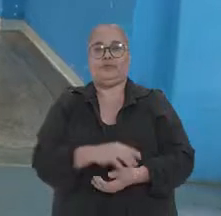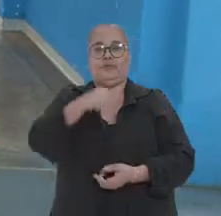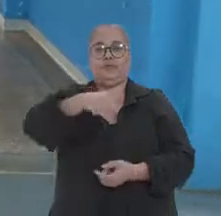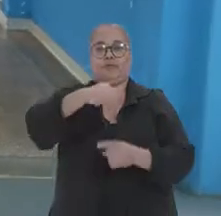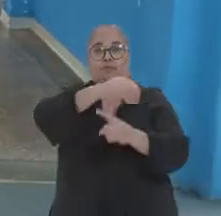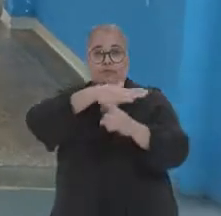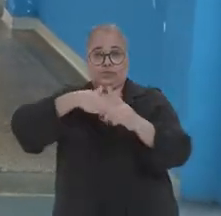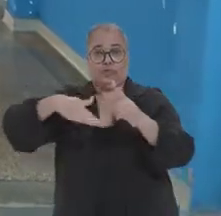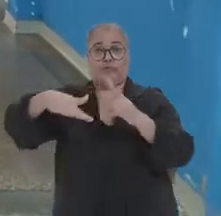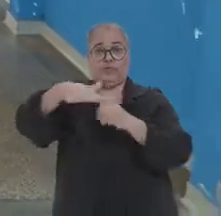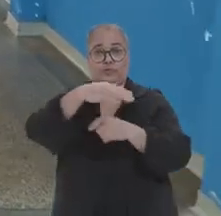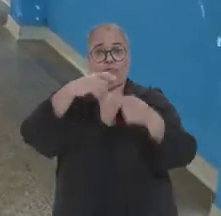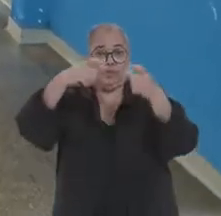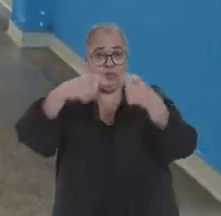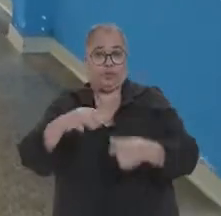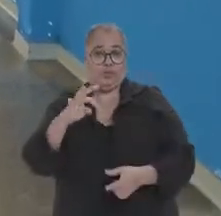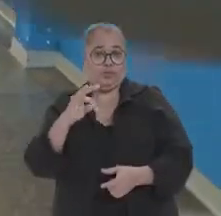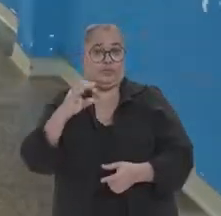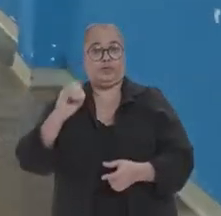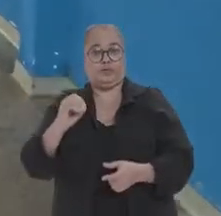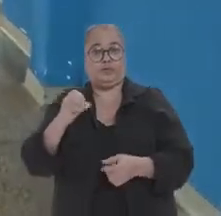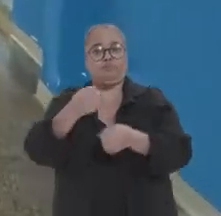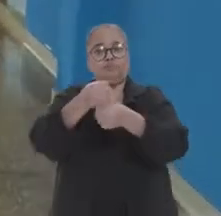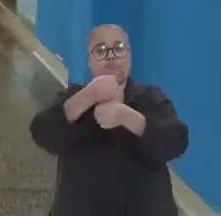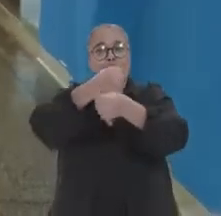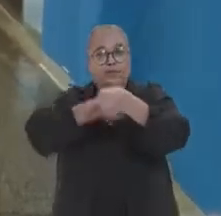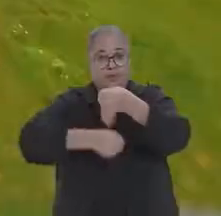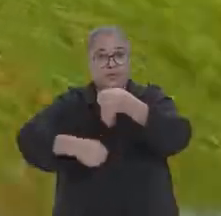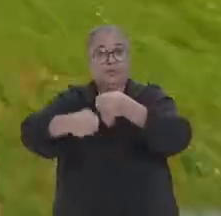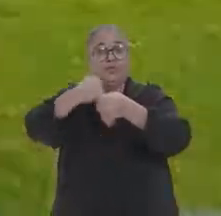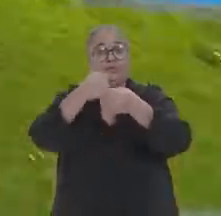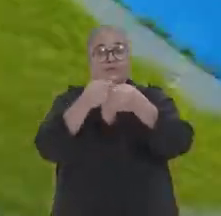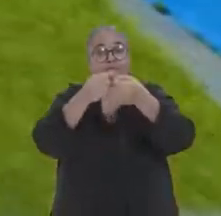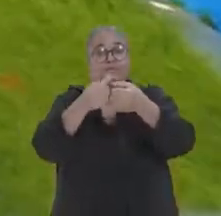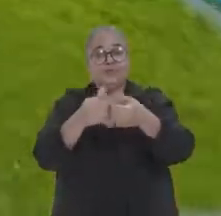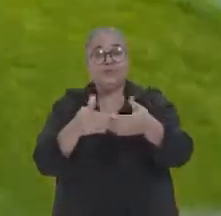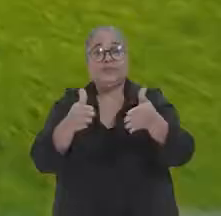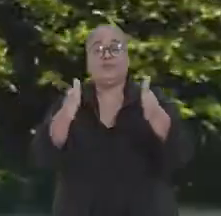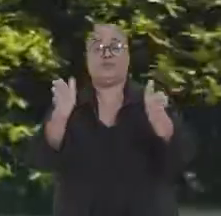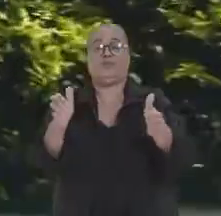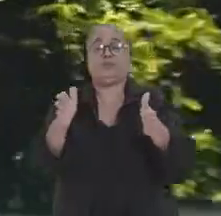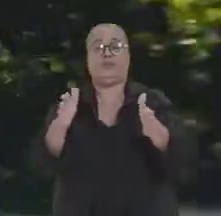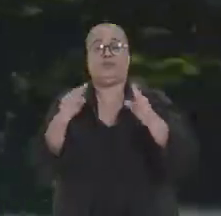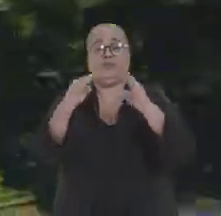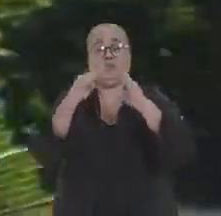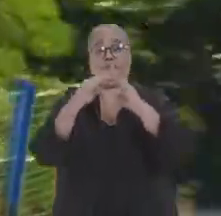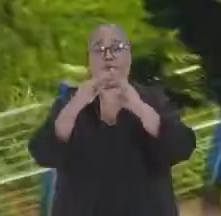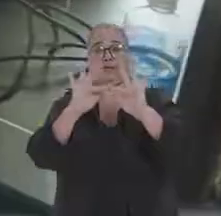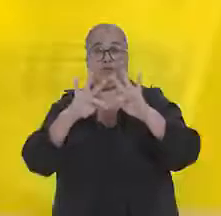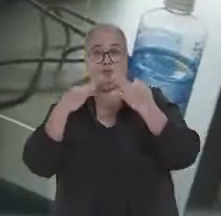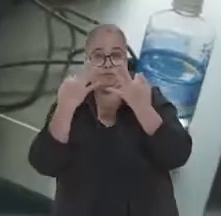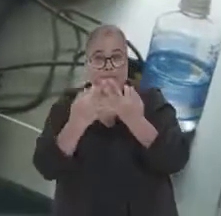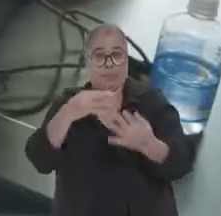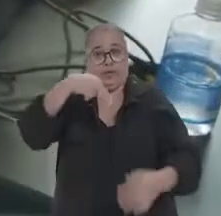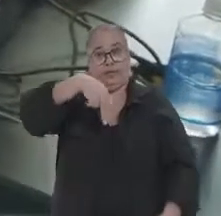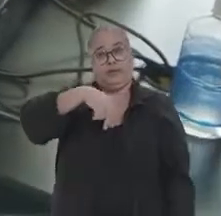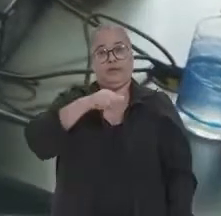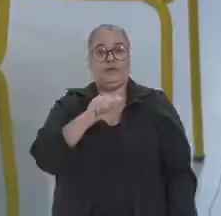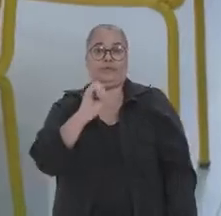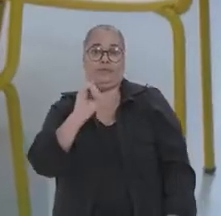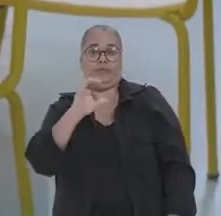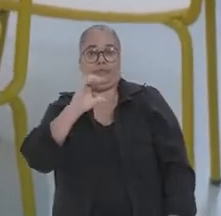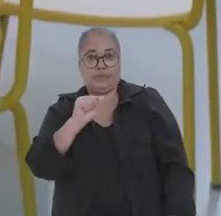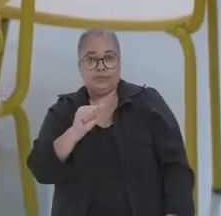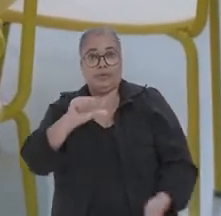Esse é o Complexo Social do bairro Tocantins. Ele já está funcionando desde o ano passado com a Casa da